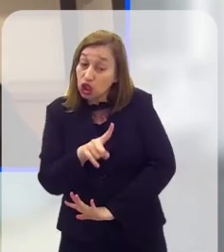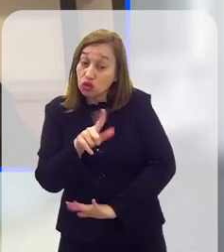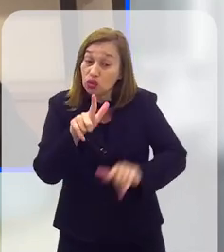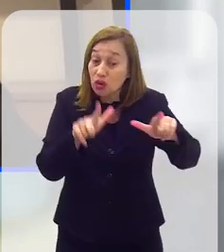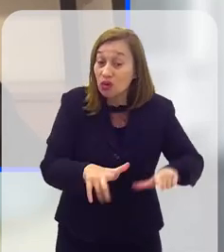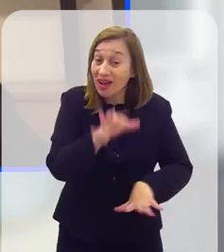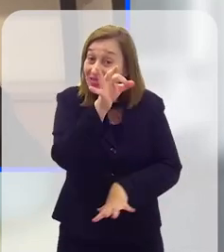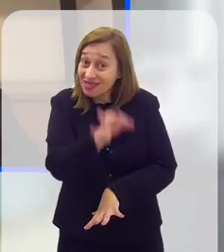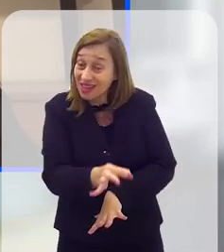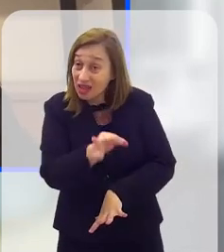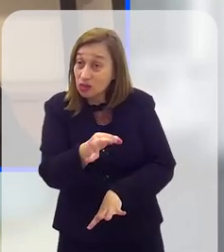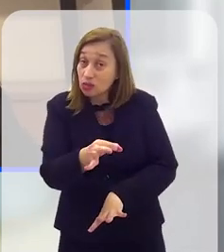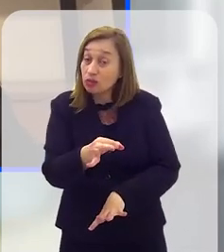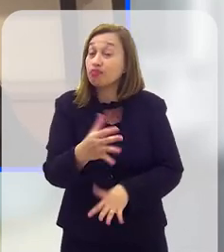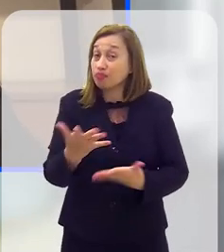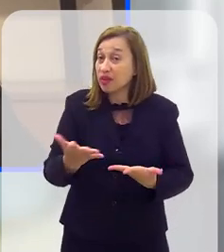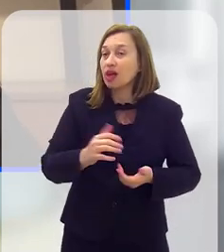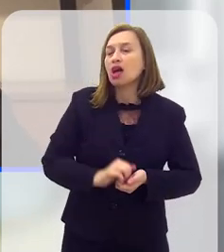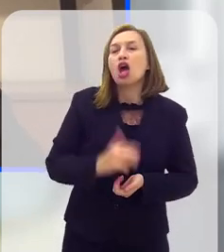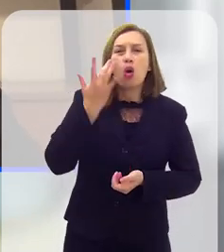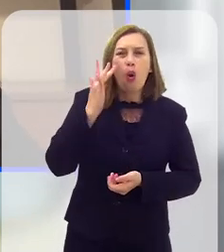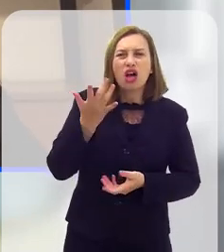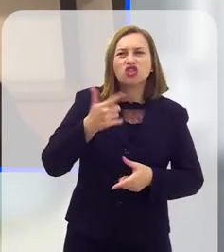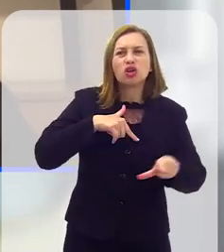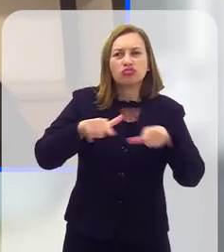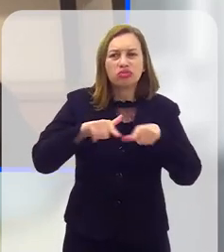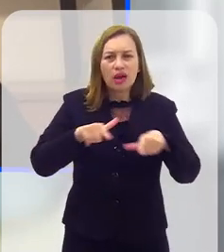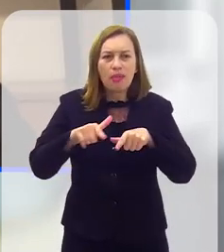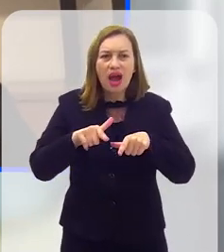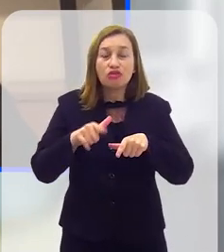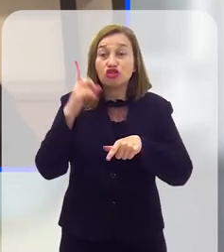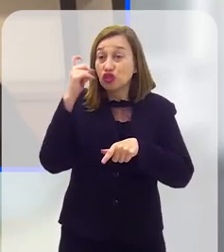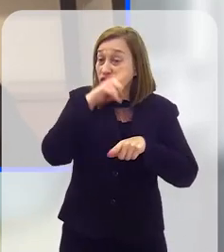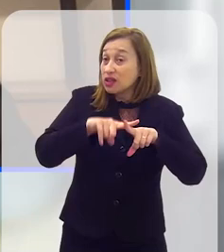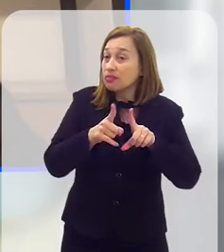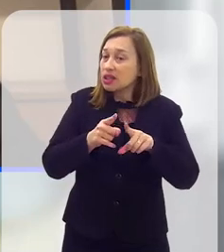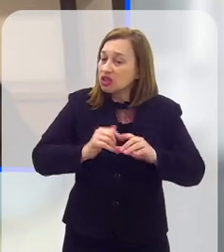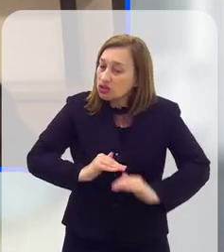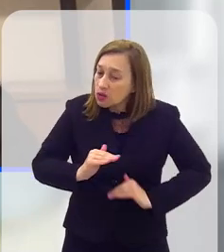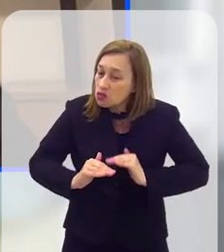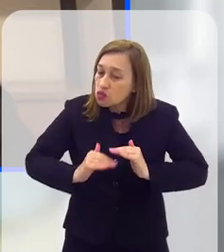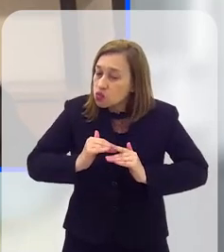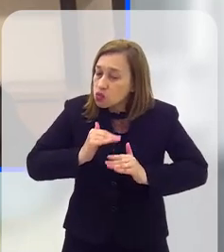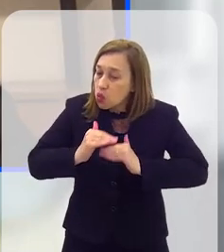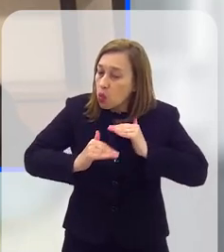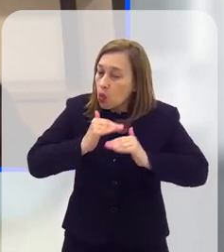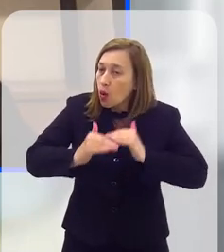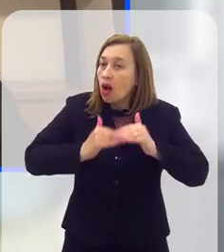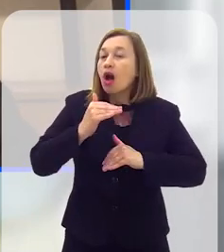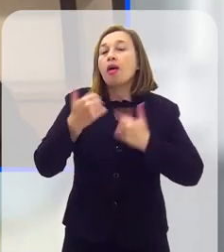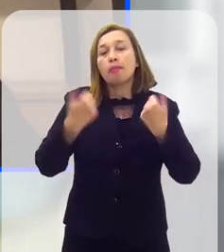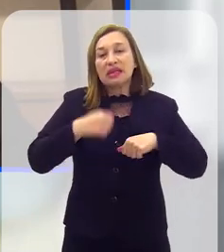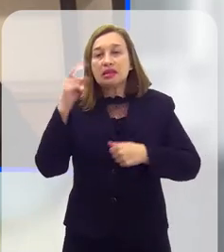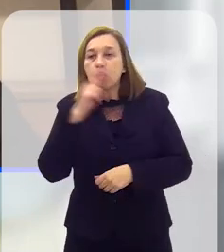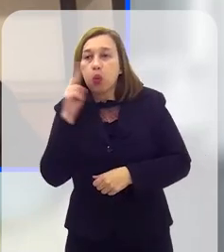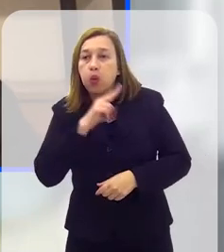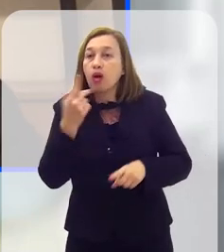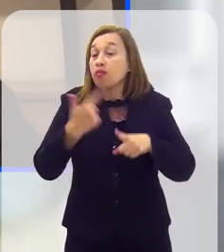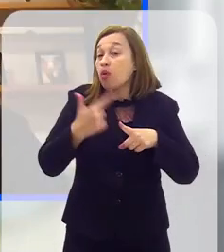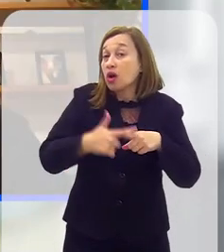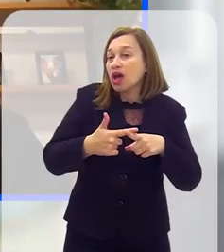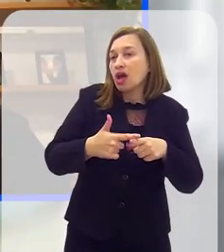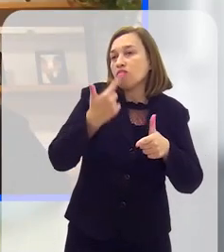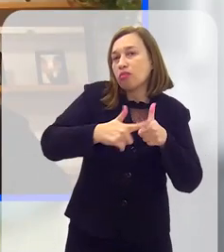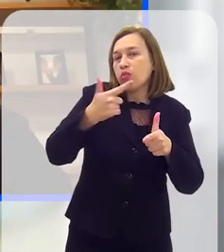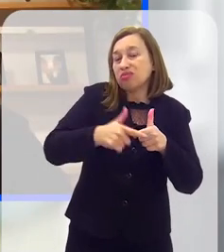jogar algo fora, saber aonde jogar e de que forma jogar. Então, eu acho que é um trabalho de formiguinha. A gente está evoluindo, mas a gente precisa